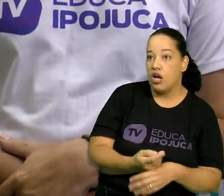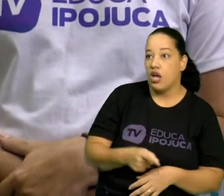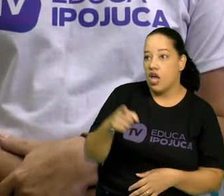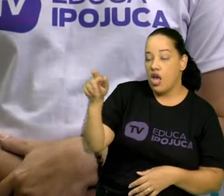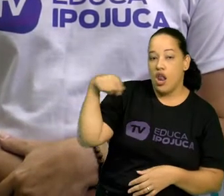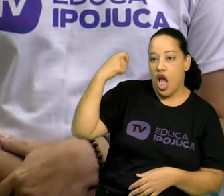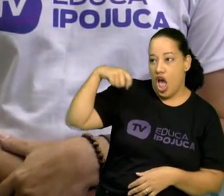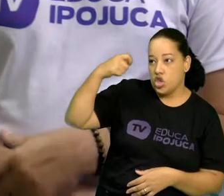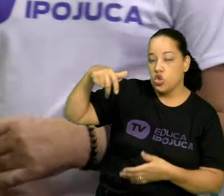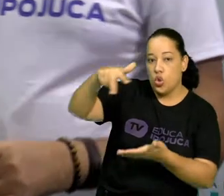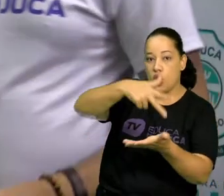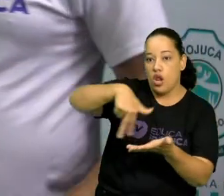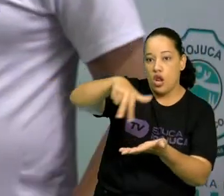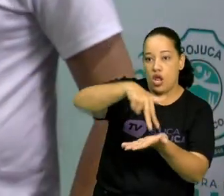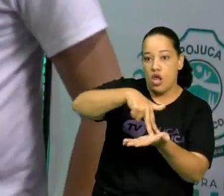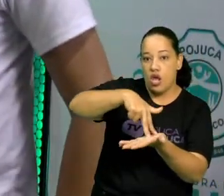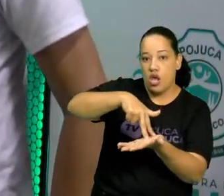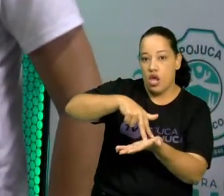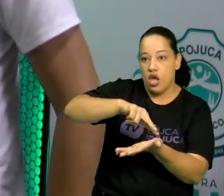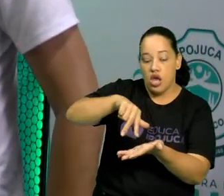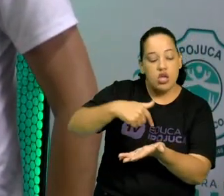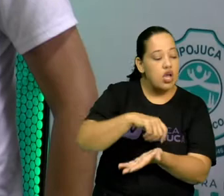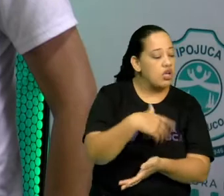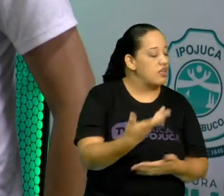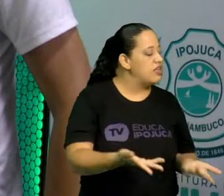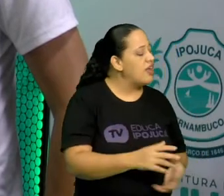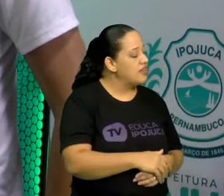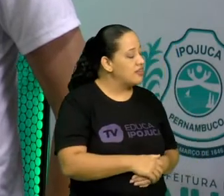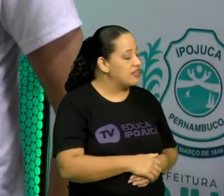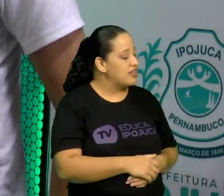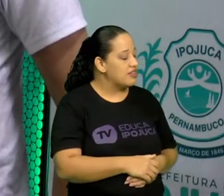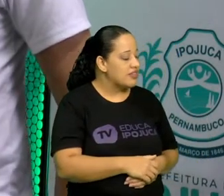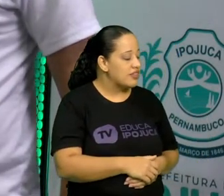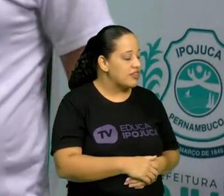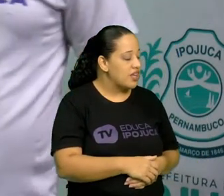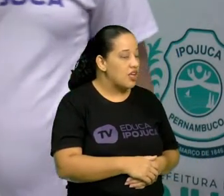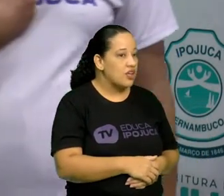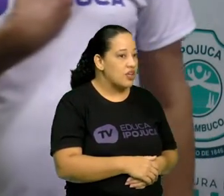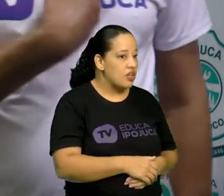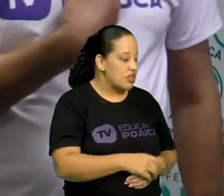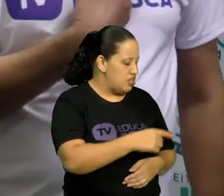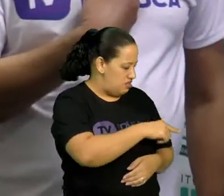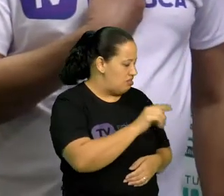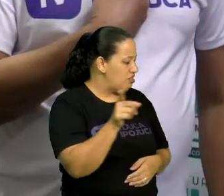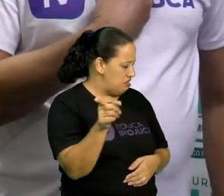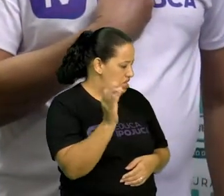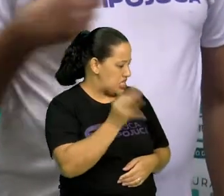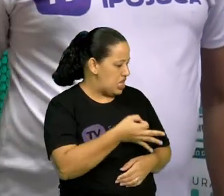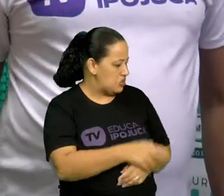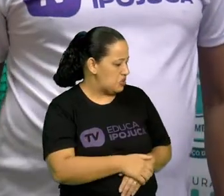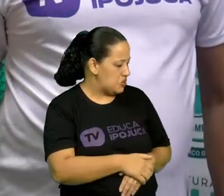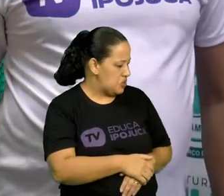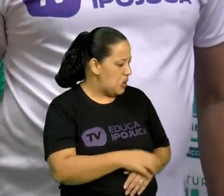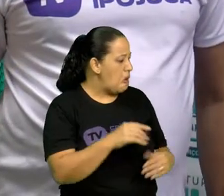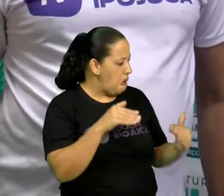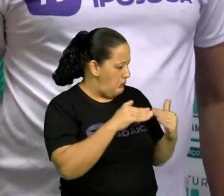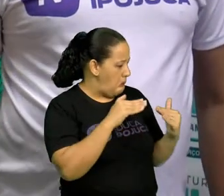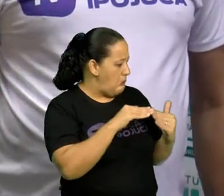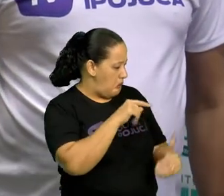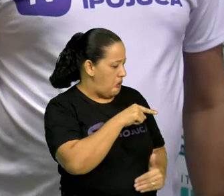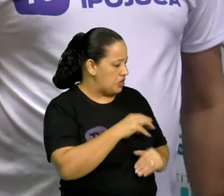você está assim. Aí, de repente, o ator... E aí? Você acha que isso está certo? Concorda?